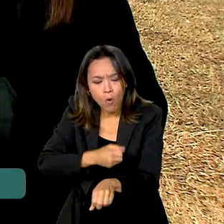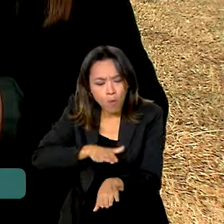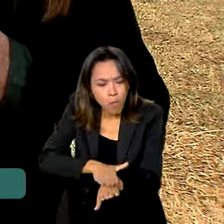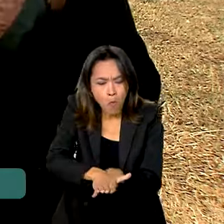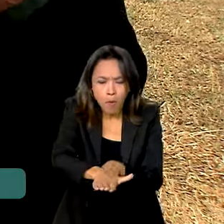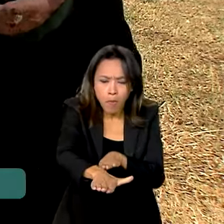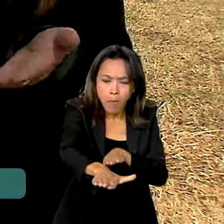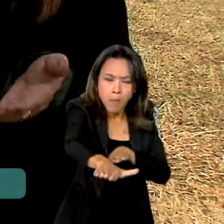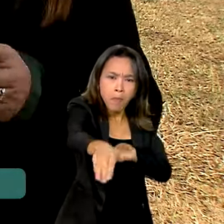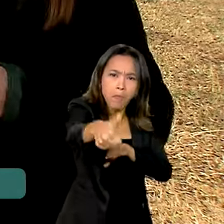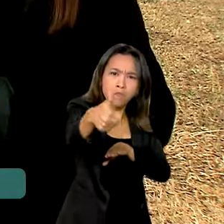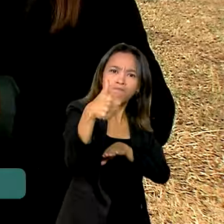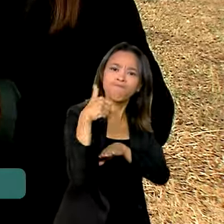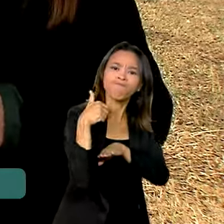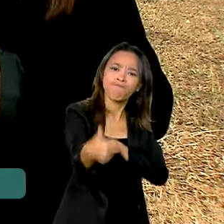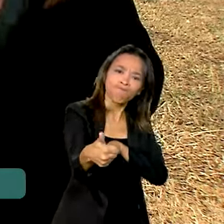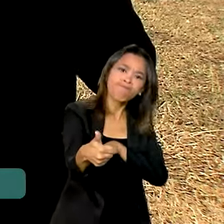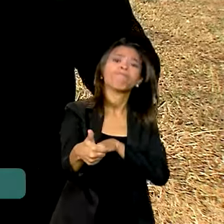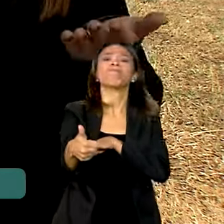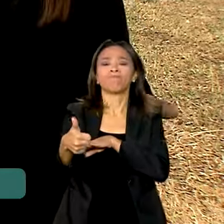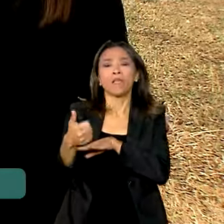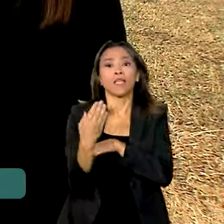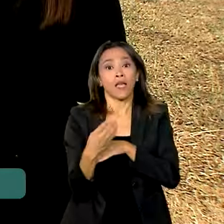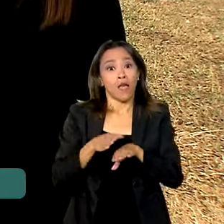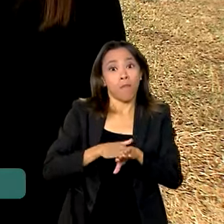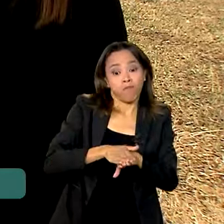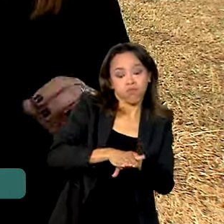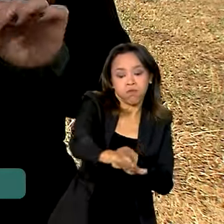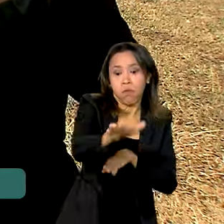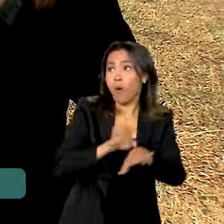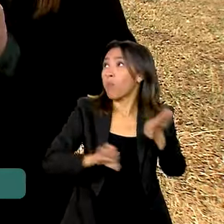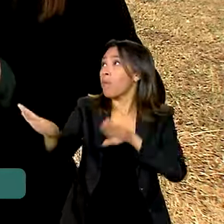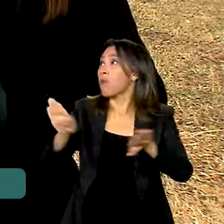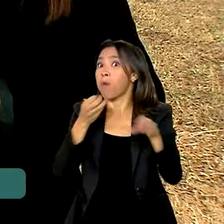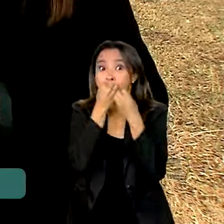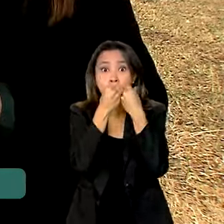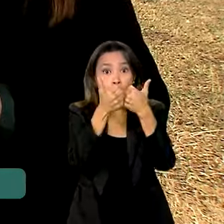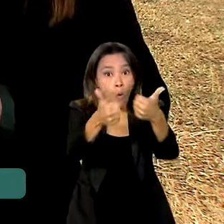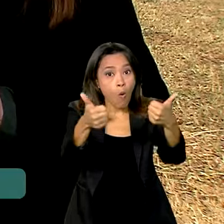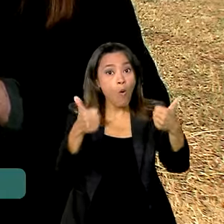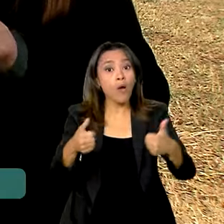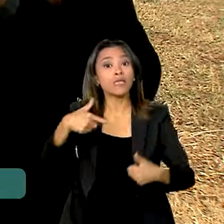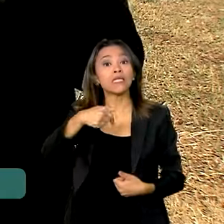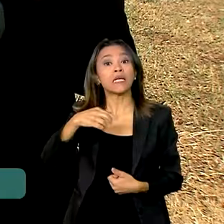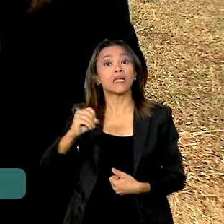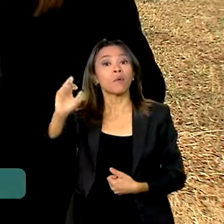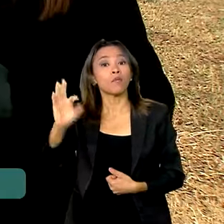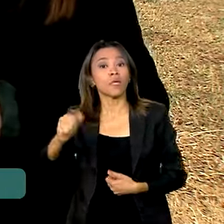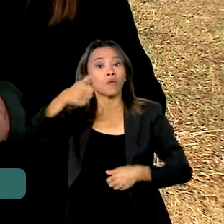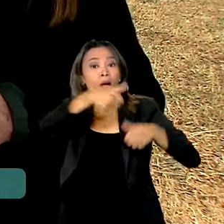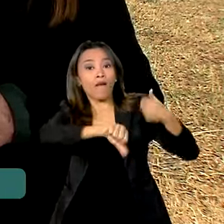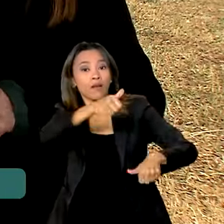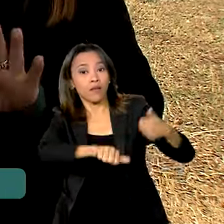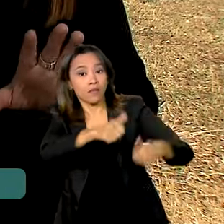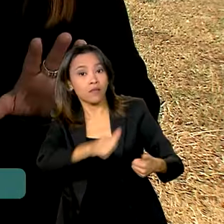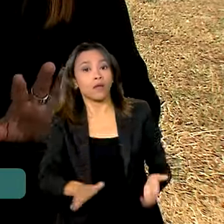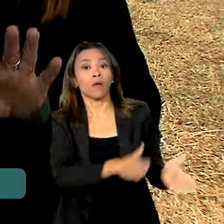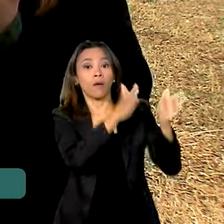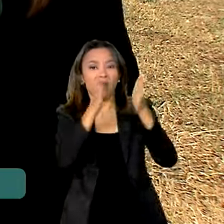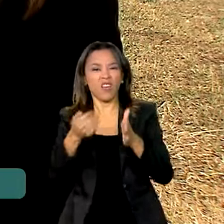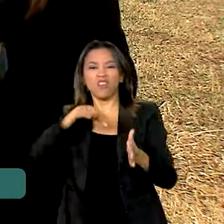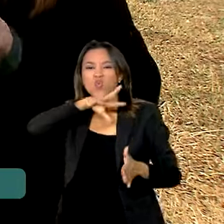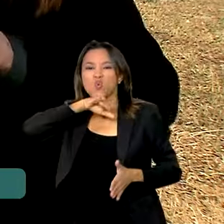país. A proporção de estradas consideradas boas ficou em 70% e a proporção da malha